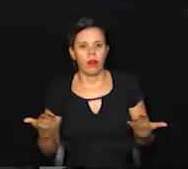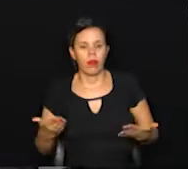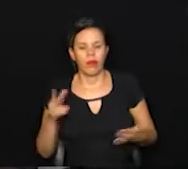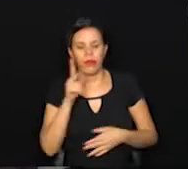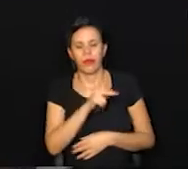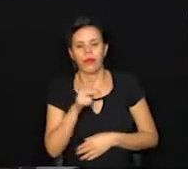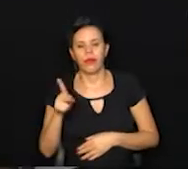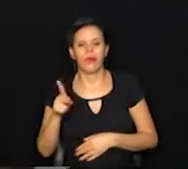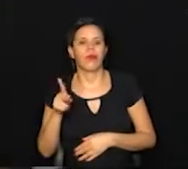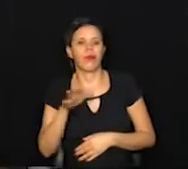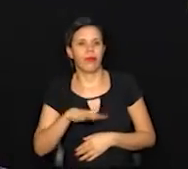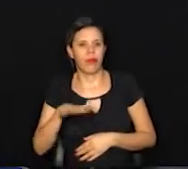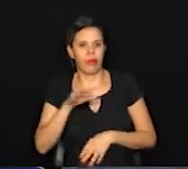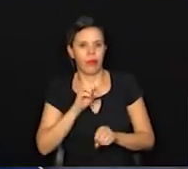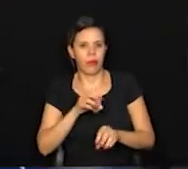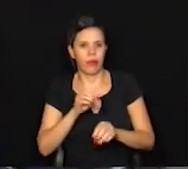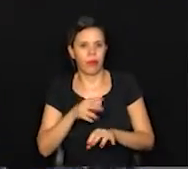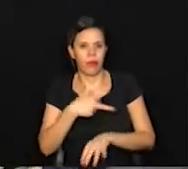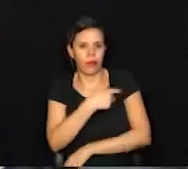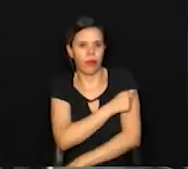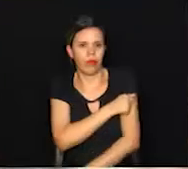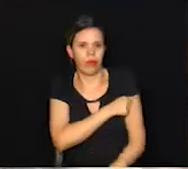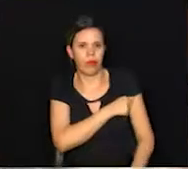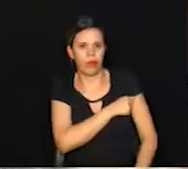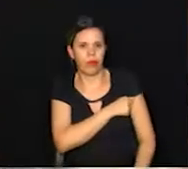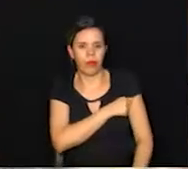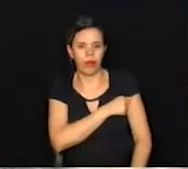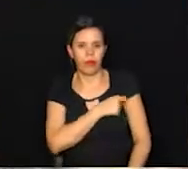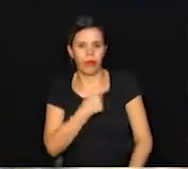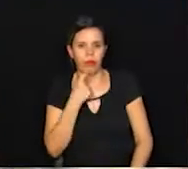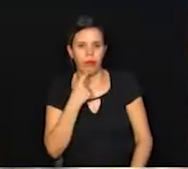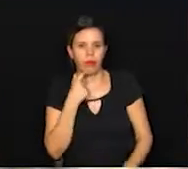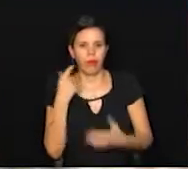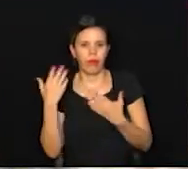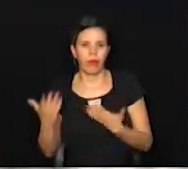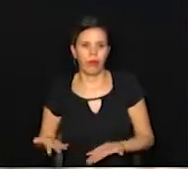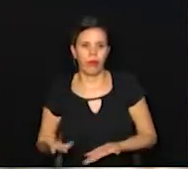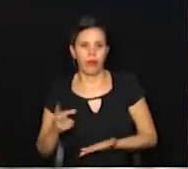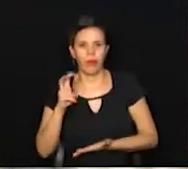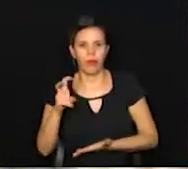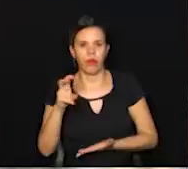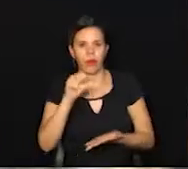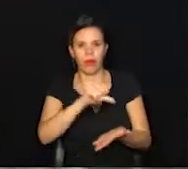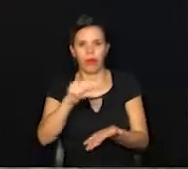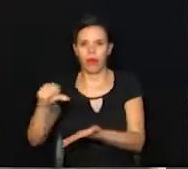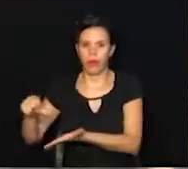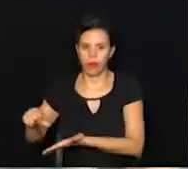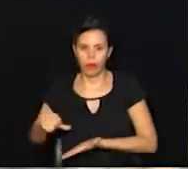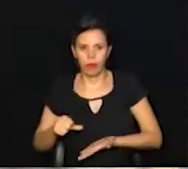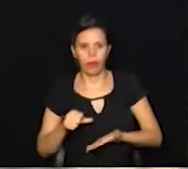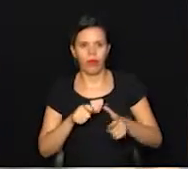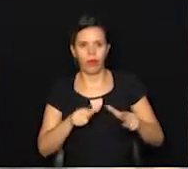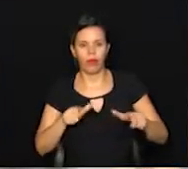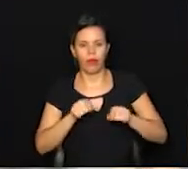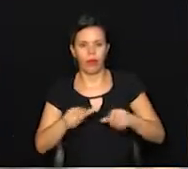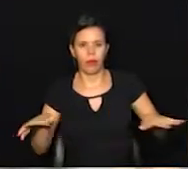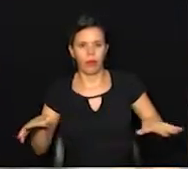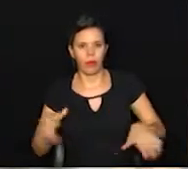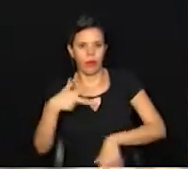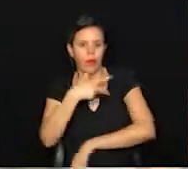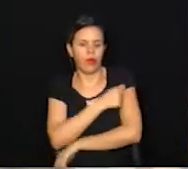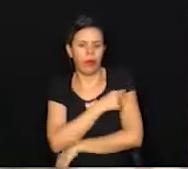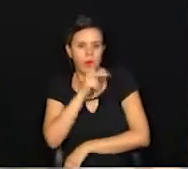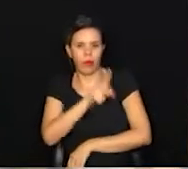vez dos profissionais da área serem imunizados. Em Campinas, cinco locais estão sendo disponibilizados para